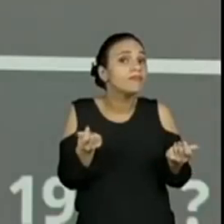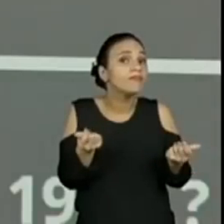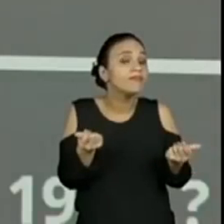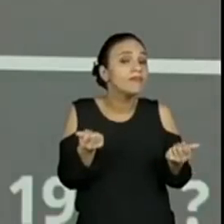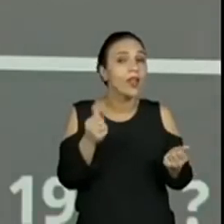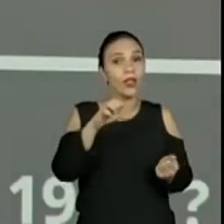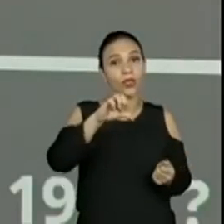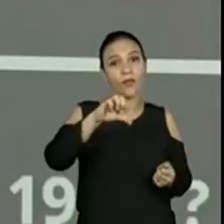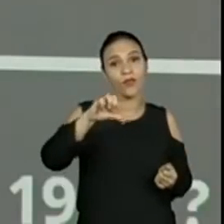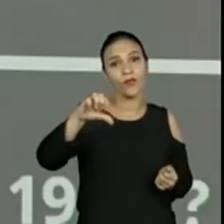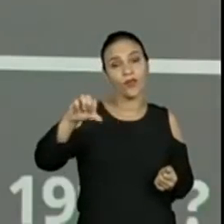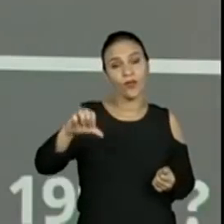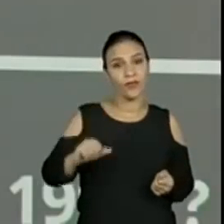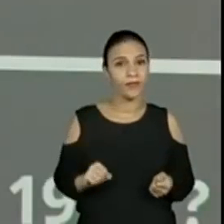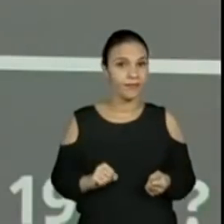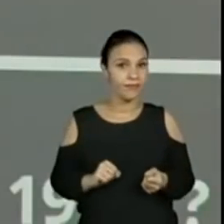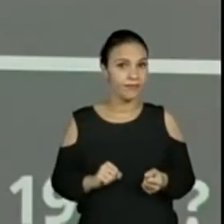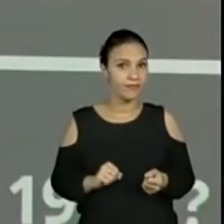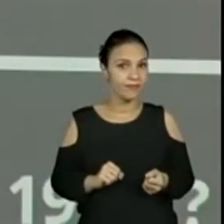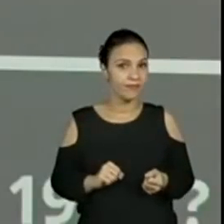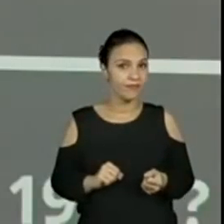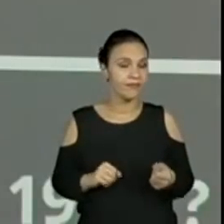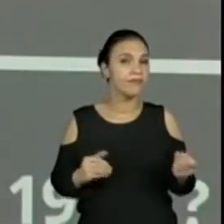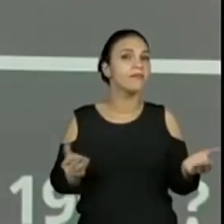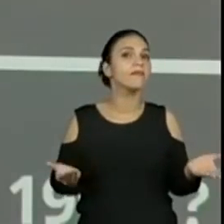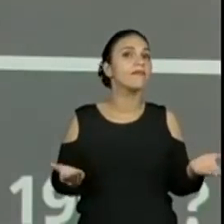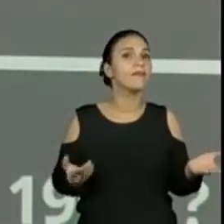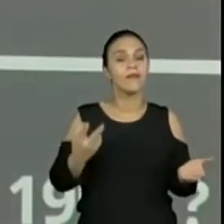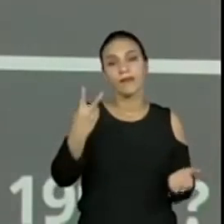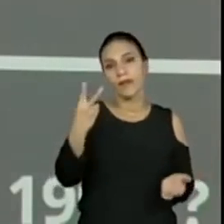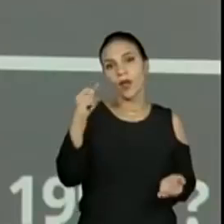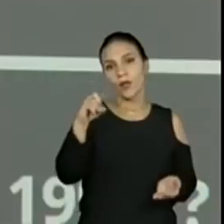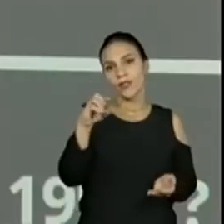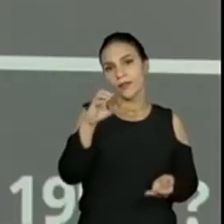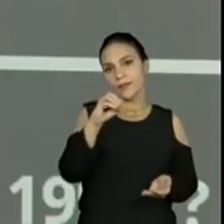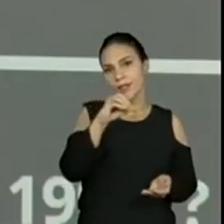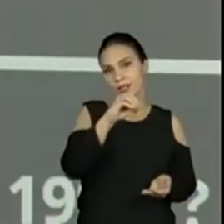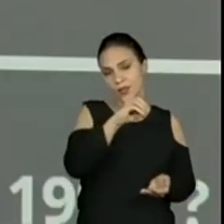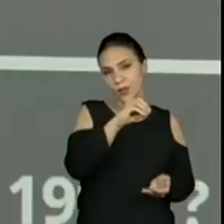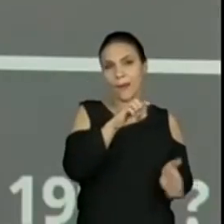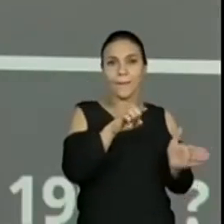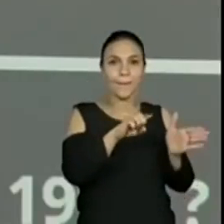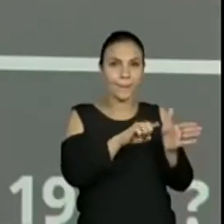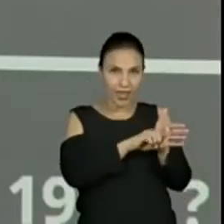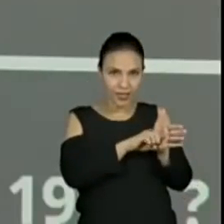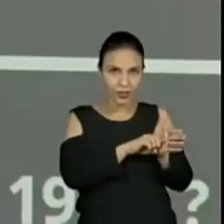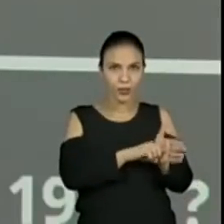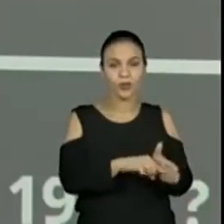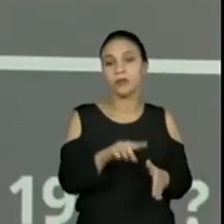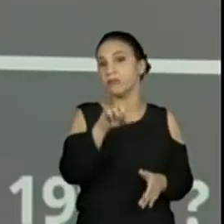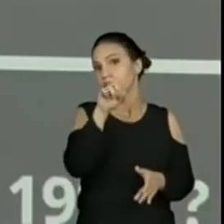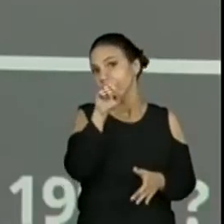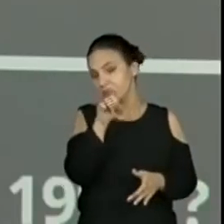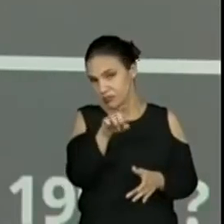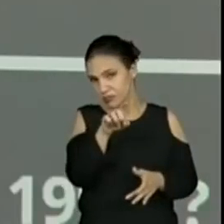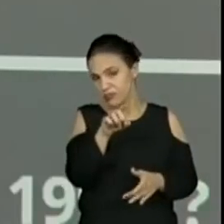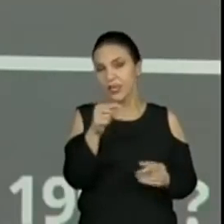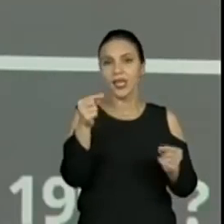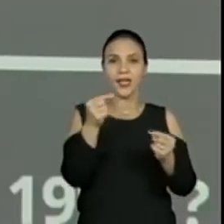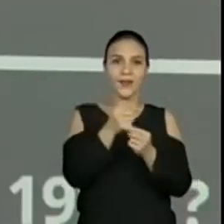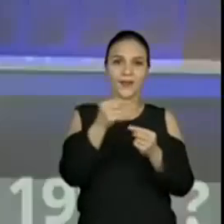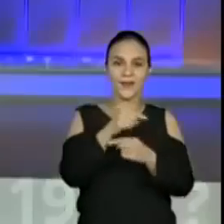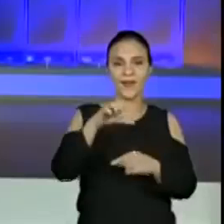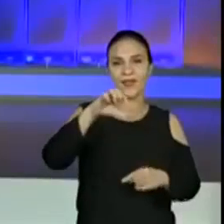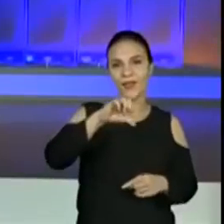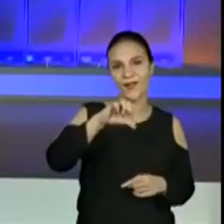E aí? 2.000 menos... Que número vai dar 999? A